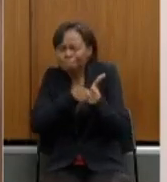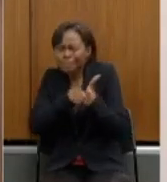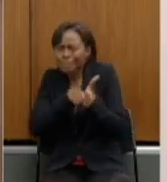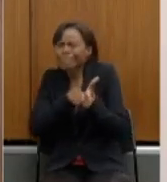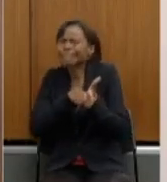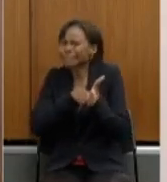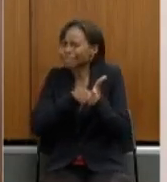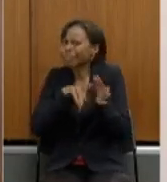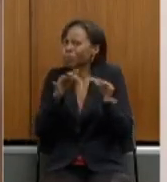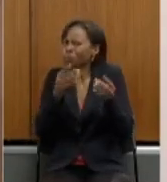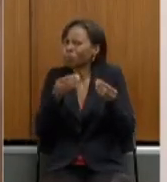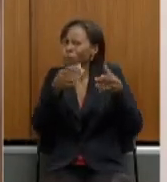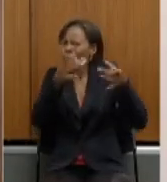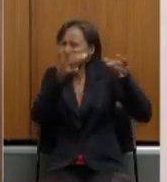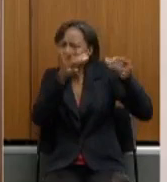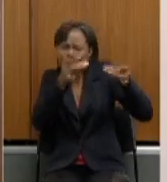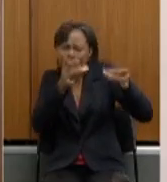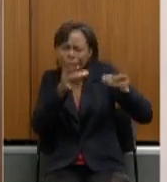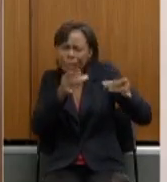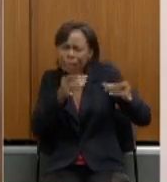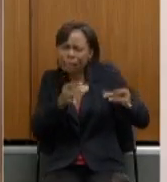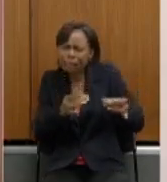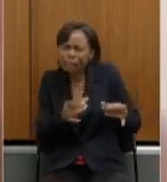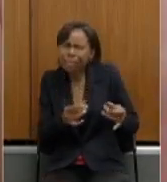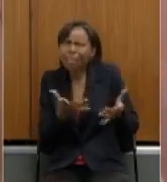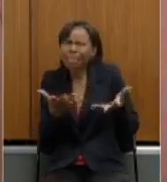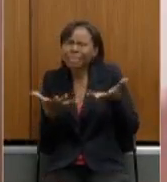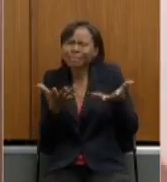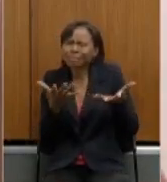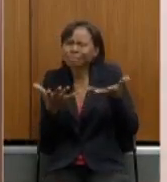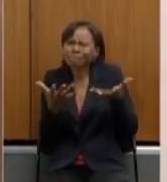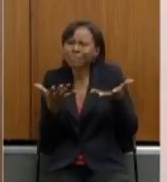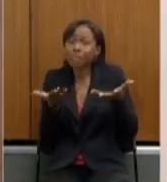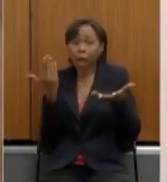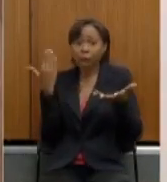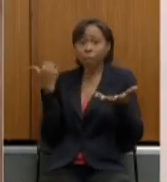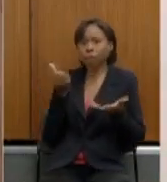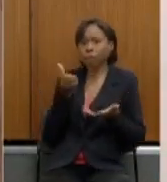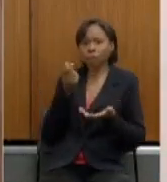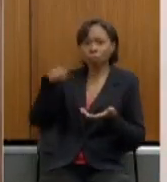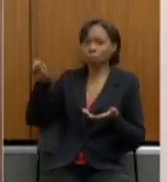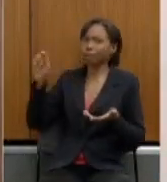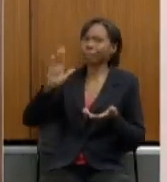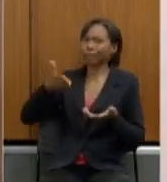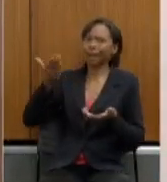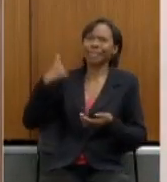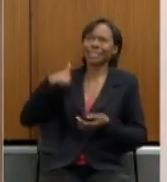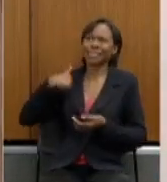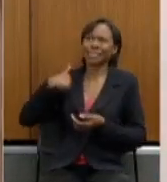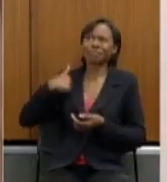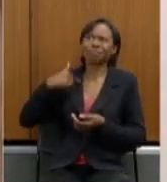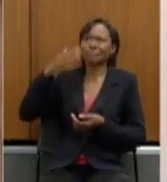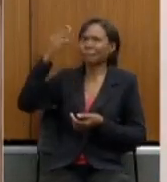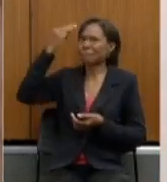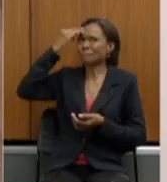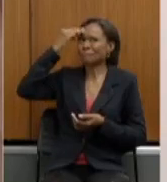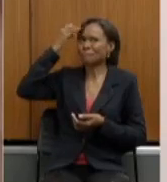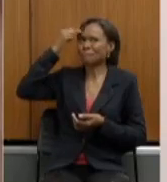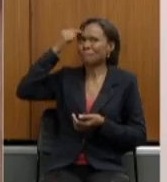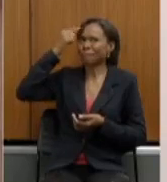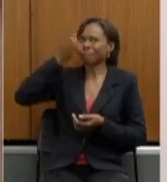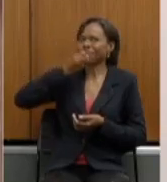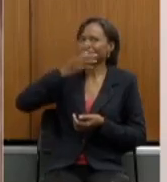complexo é cheio de detalhes que não sei se eu me perdi algumas aqui foi há seis meses minha memória não está tão boa assim mas eu acho que tem que